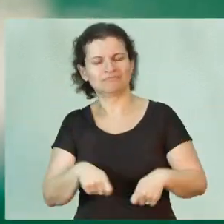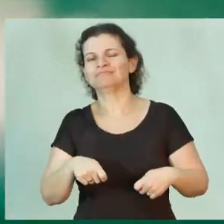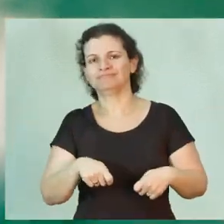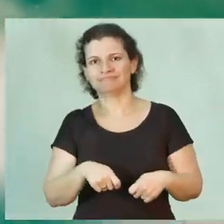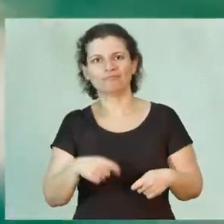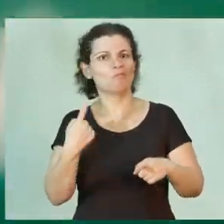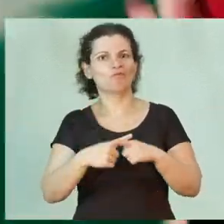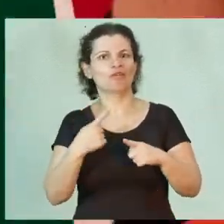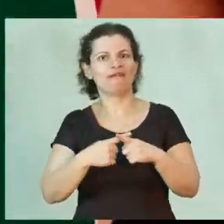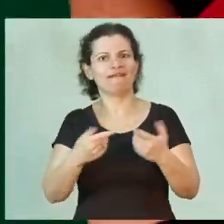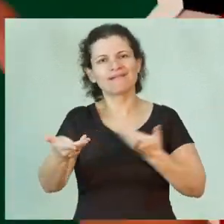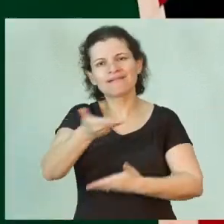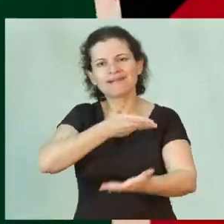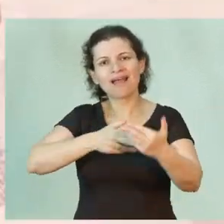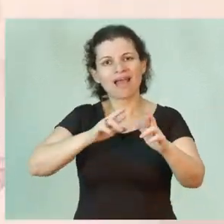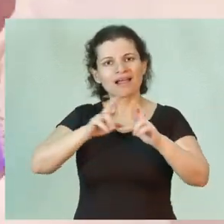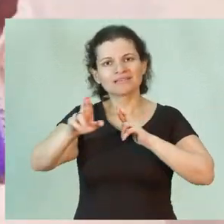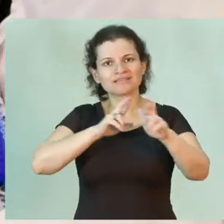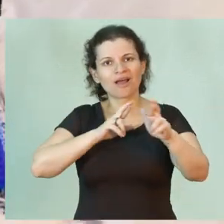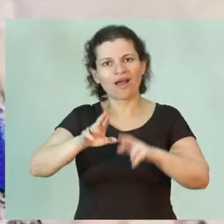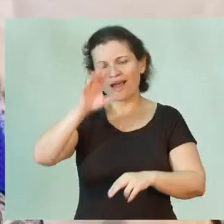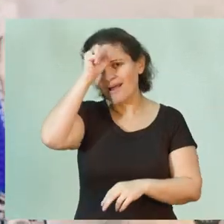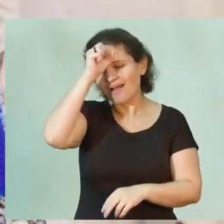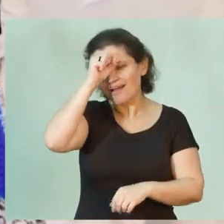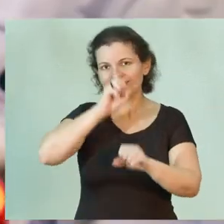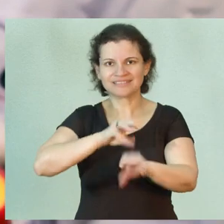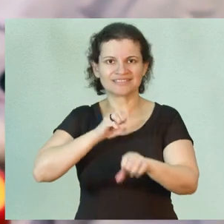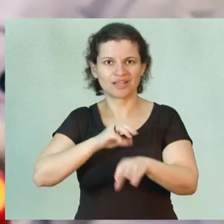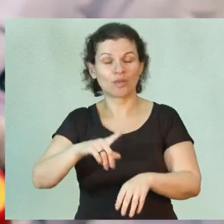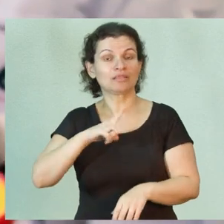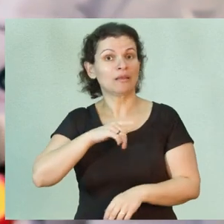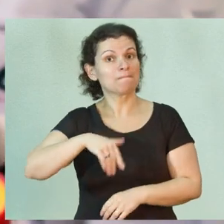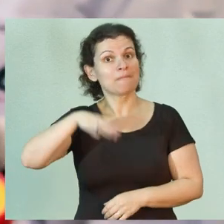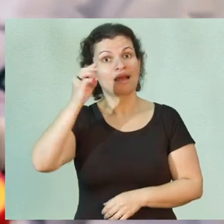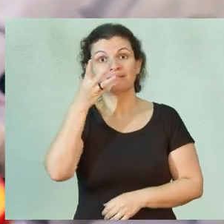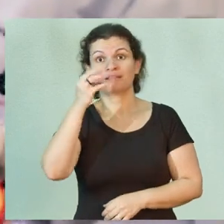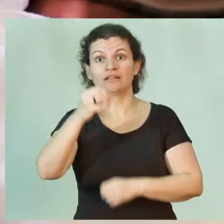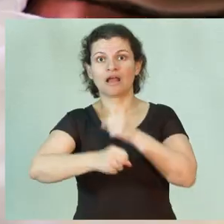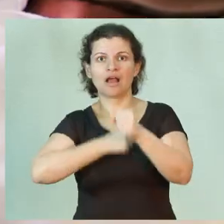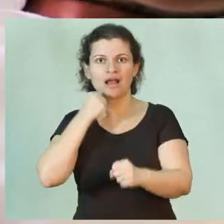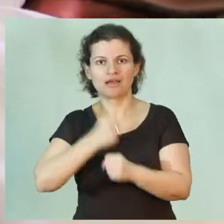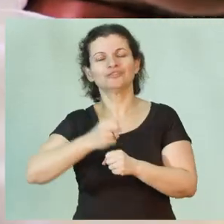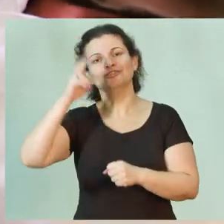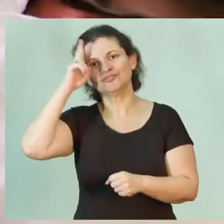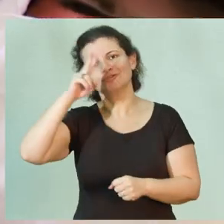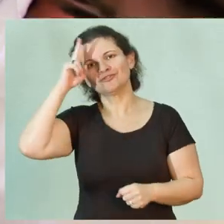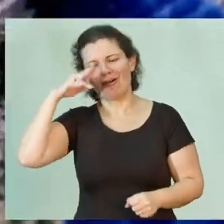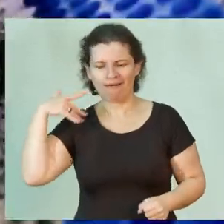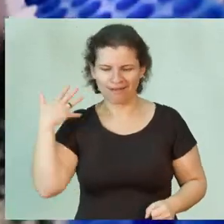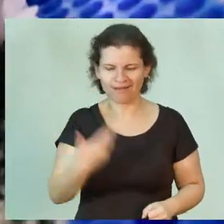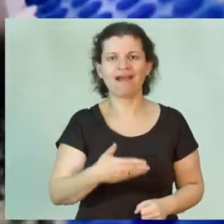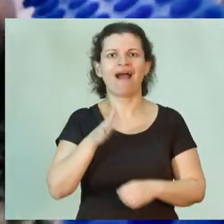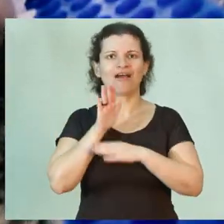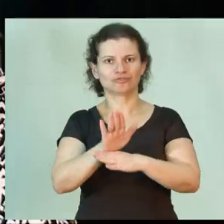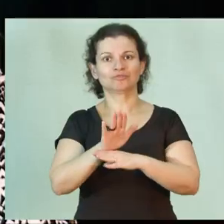para intermediar a ensino-aprendizagem. Nós temos mais de 30 anos de história e isso nos ajuda a mudar os rumos da